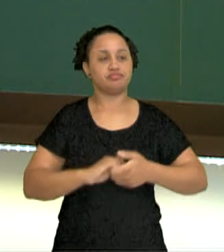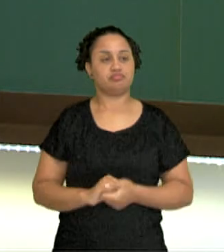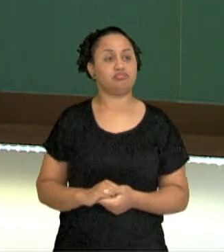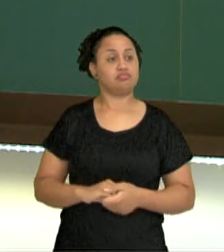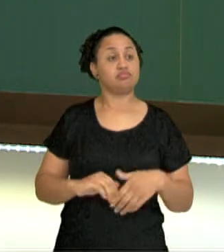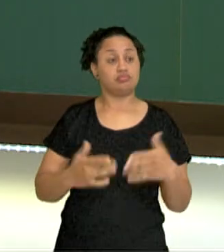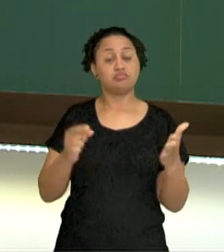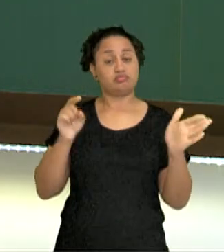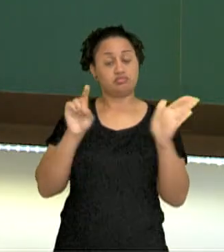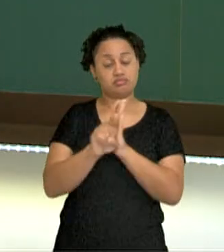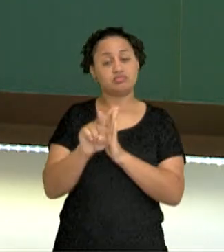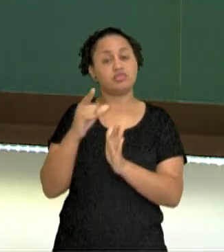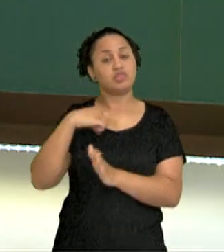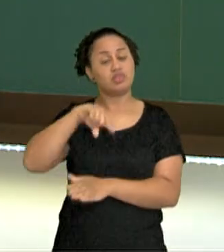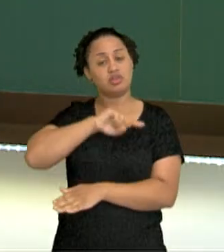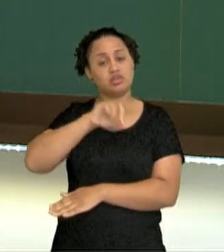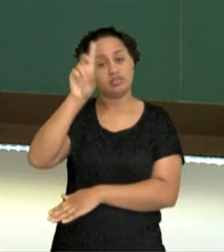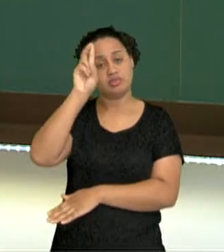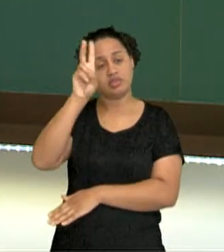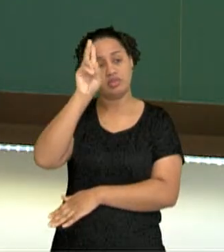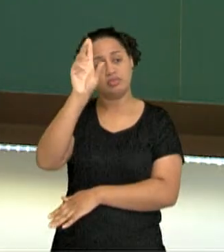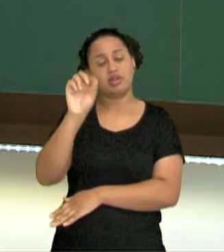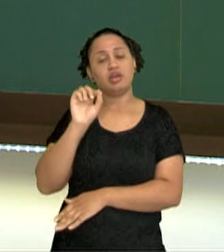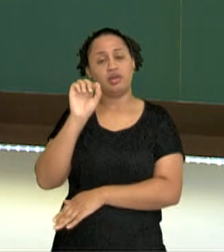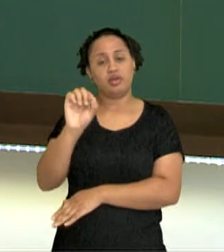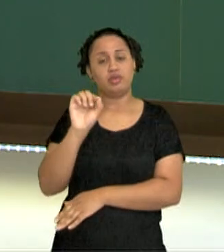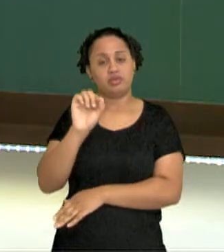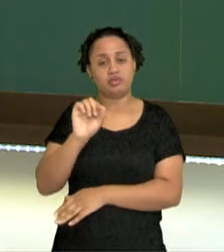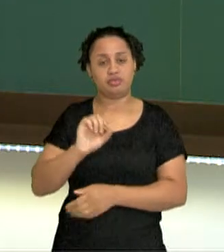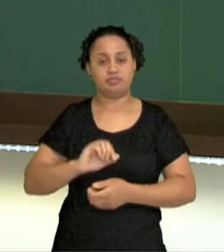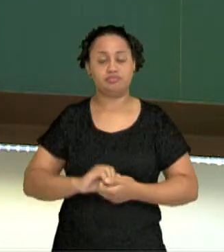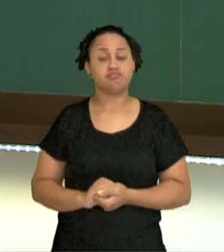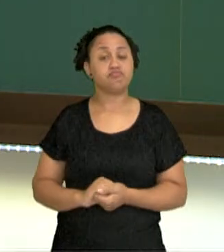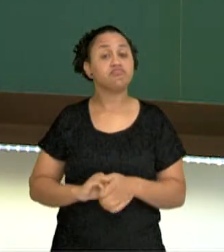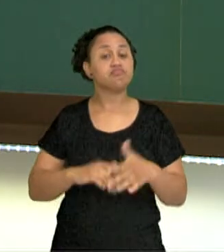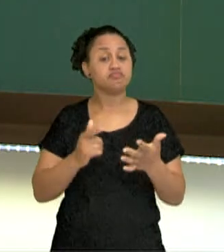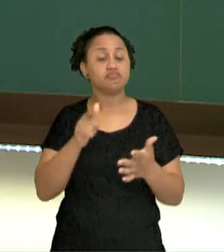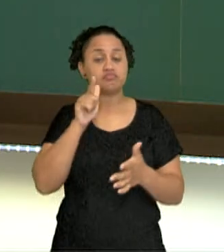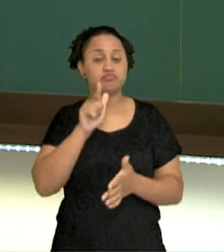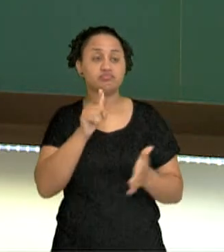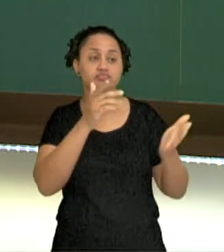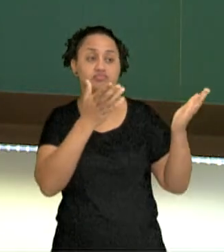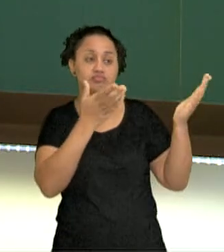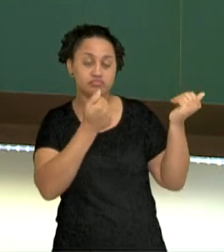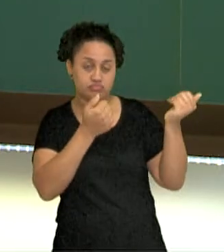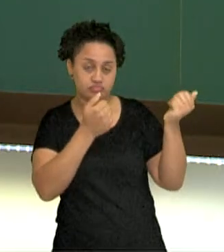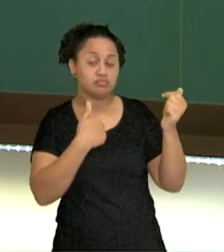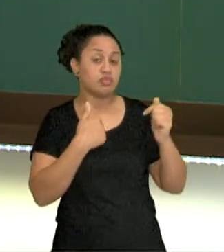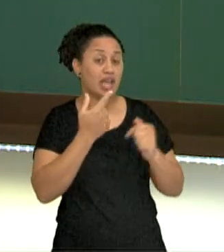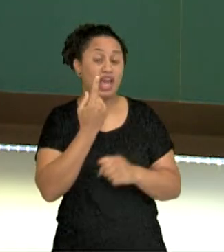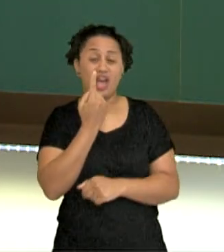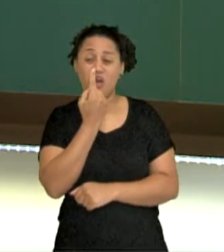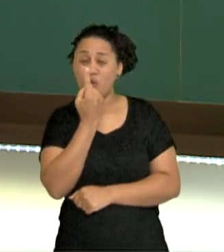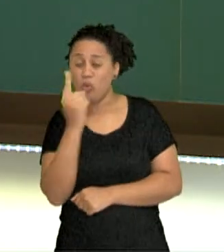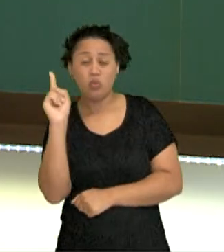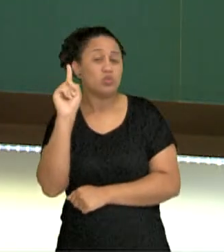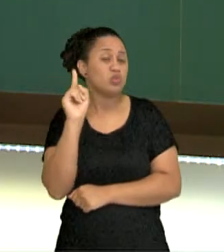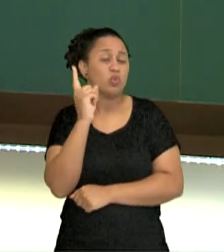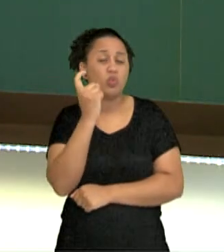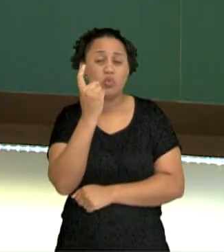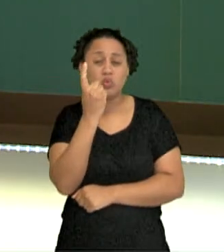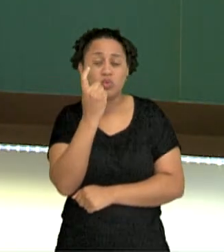perguntas, a gente vai lembrar um pouquinho aqui que no espanhol, inclusive, ele é a única língua